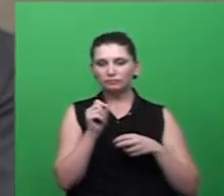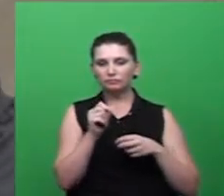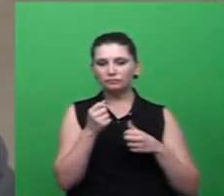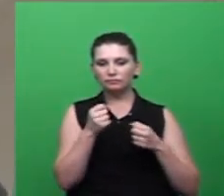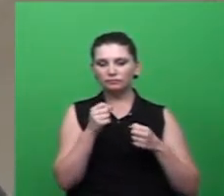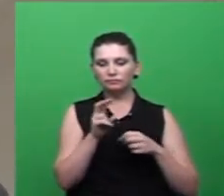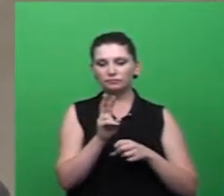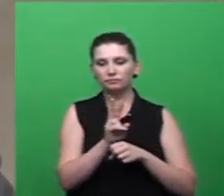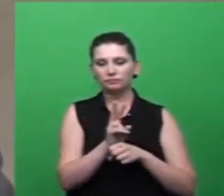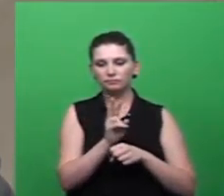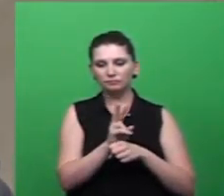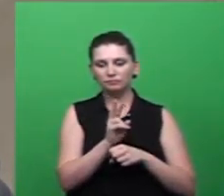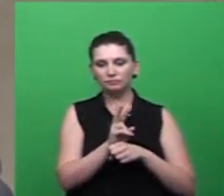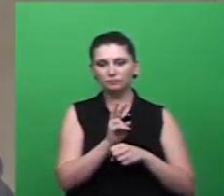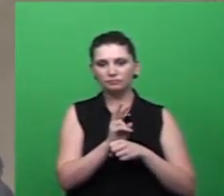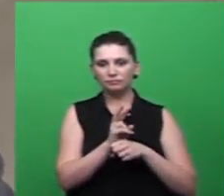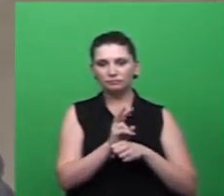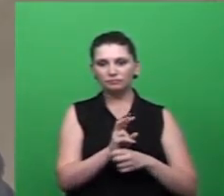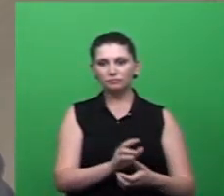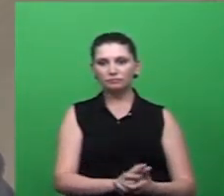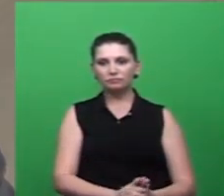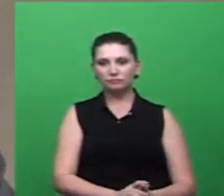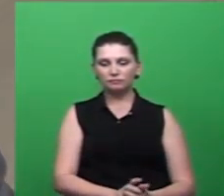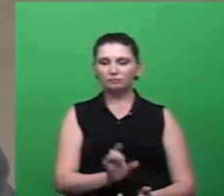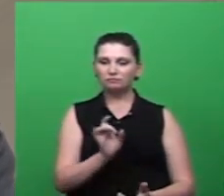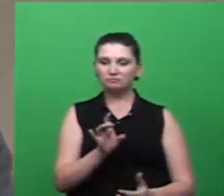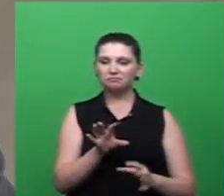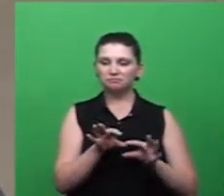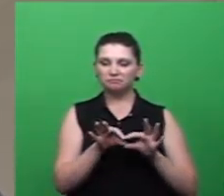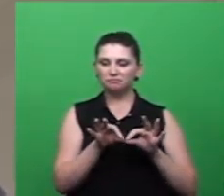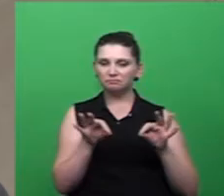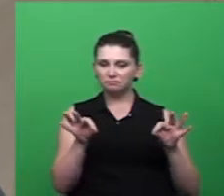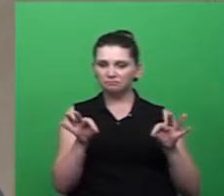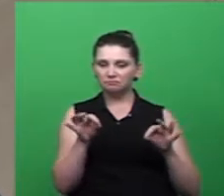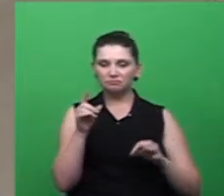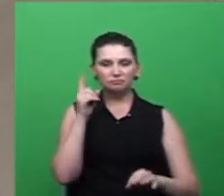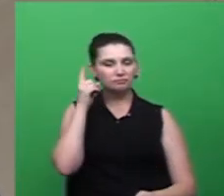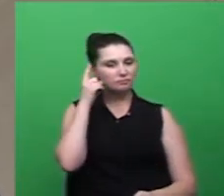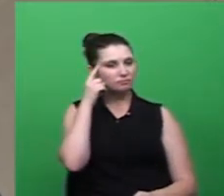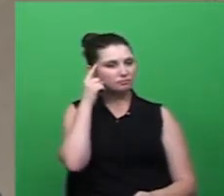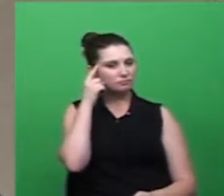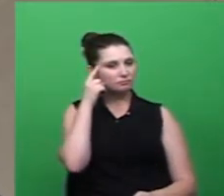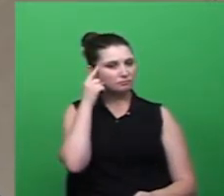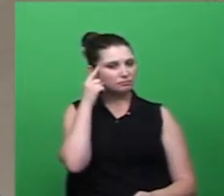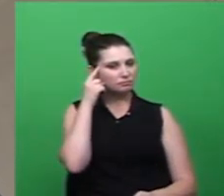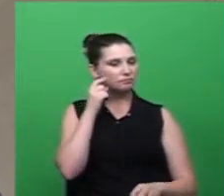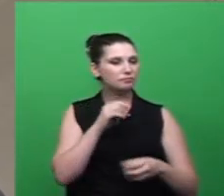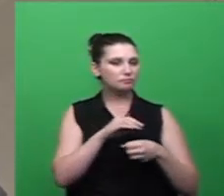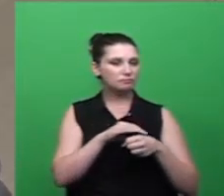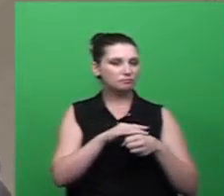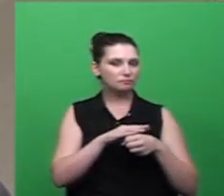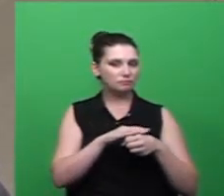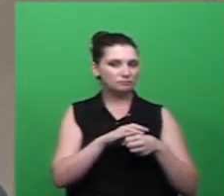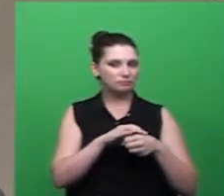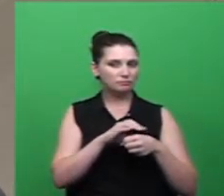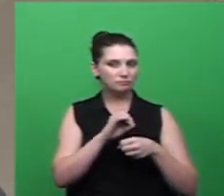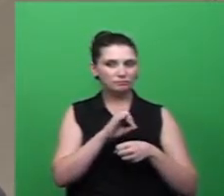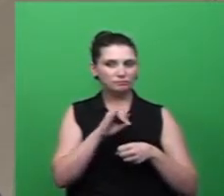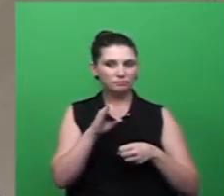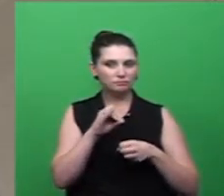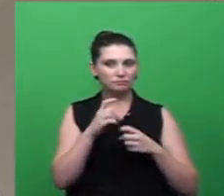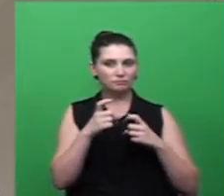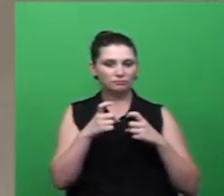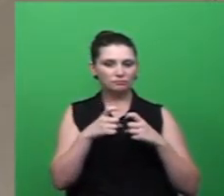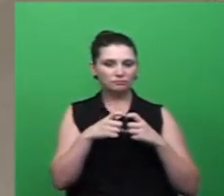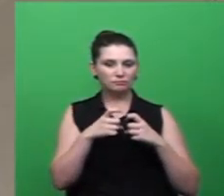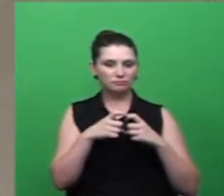notificação compulsória. Então, no simples pensar na doença, se o médico cogitou que